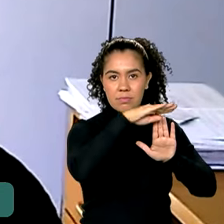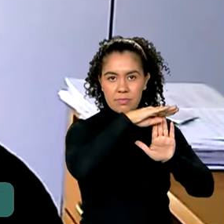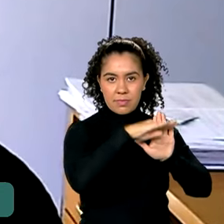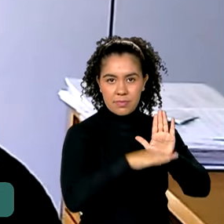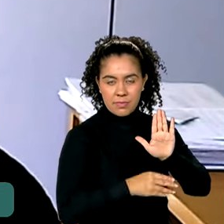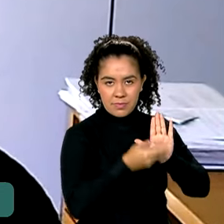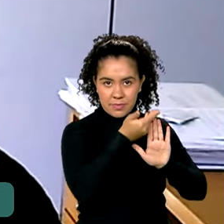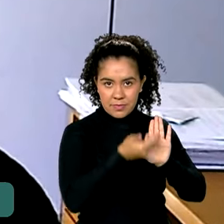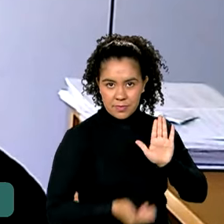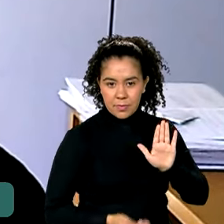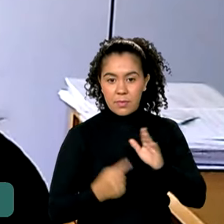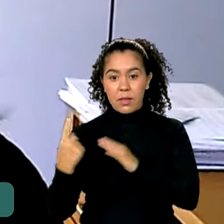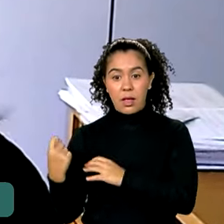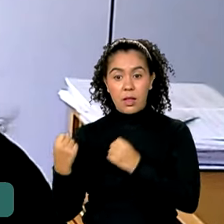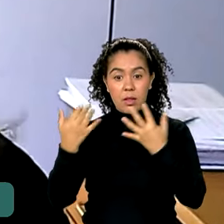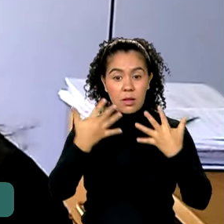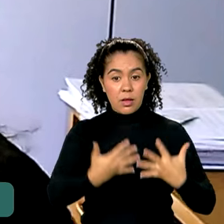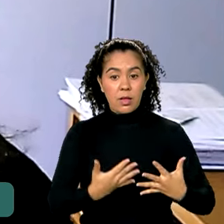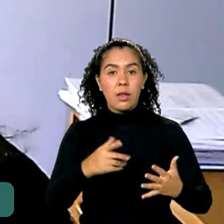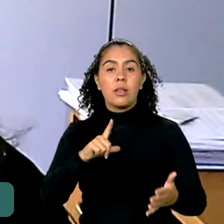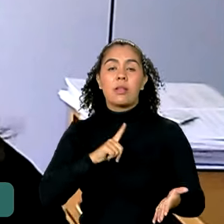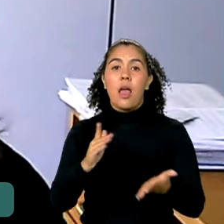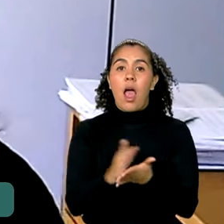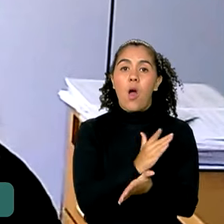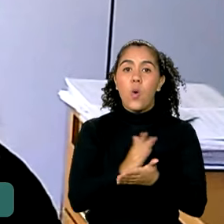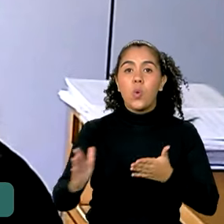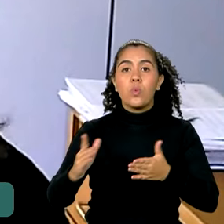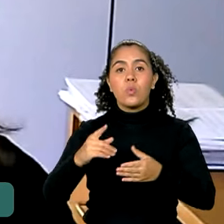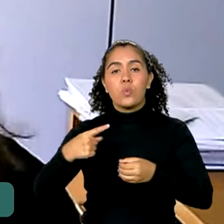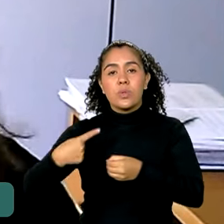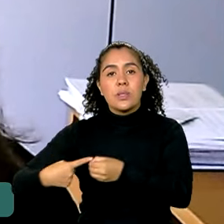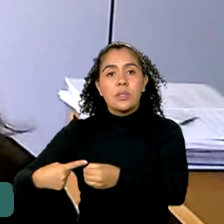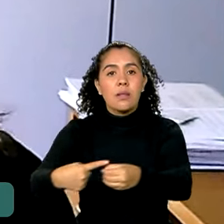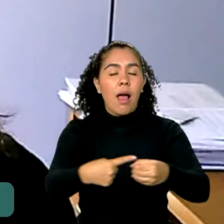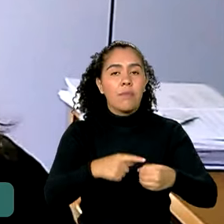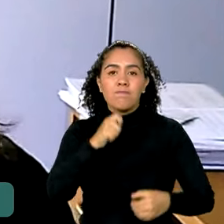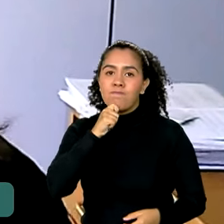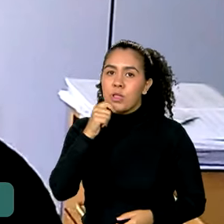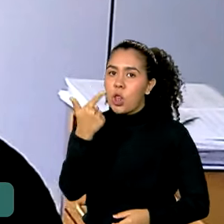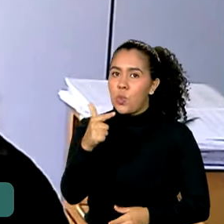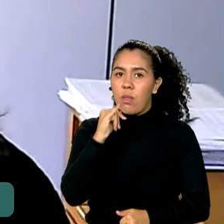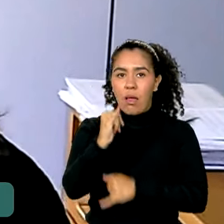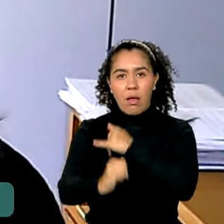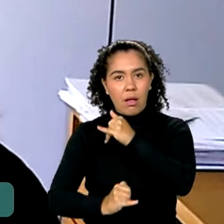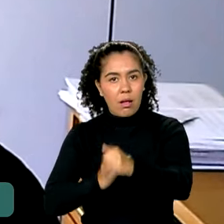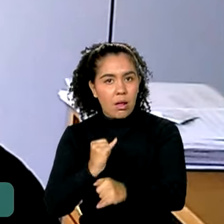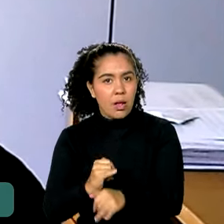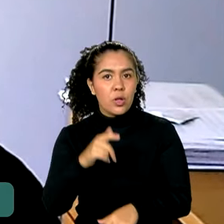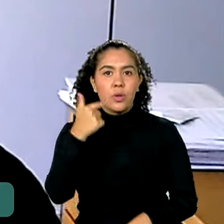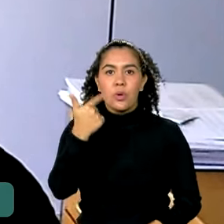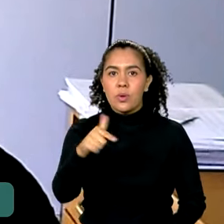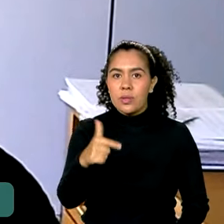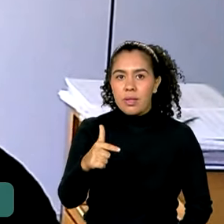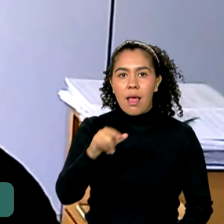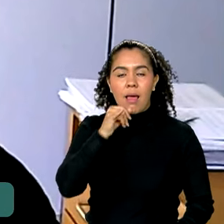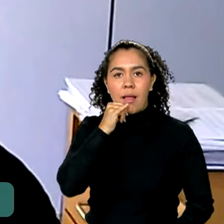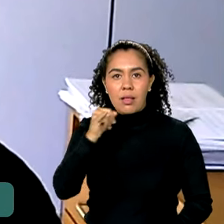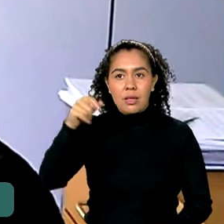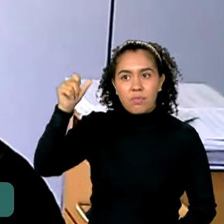tem alguns pontos que não chega fibra ótica que não tem ainda a energia elétrica